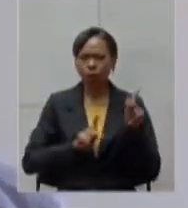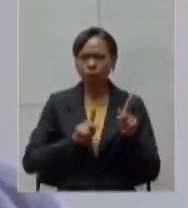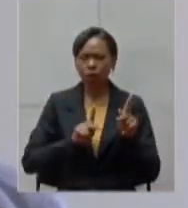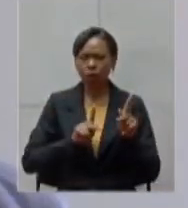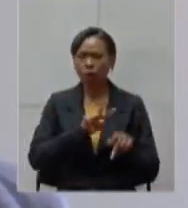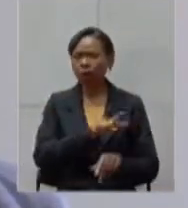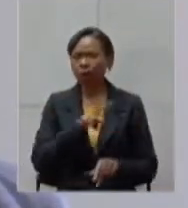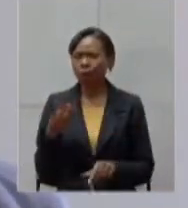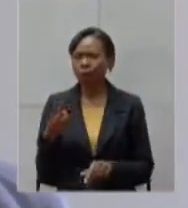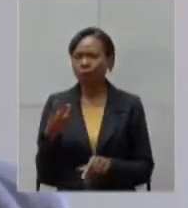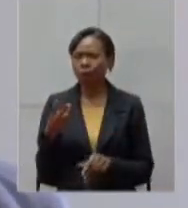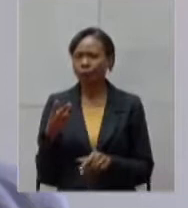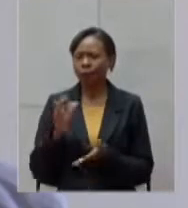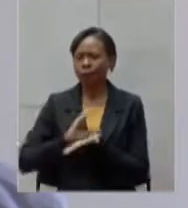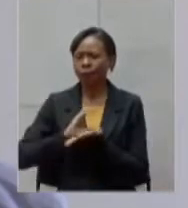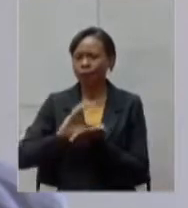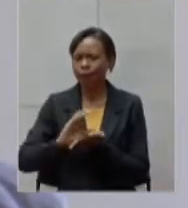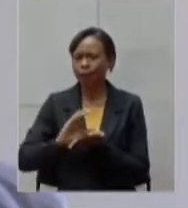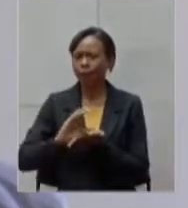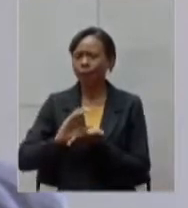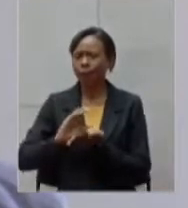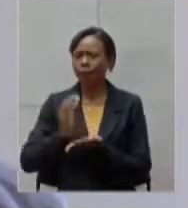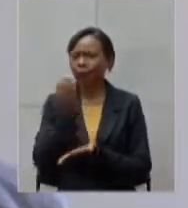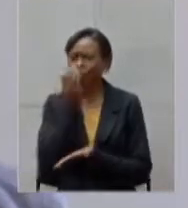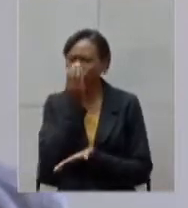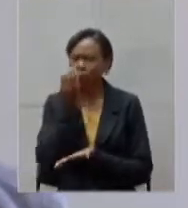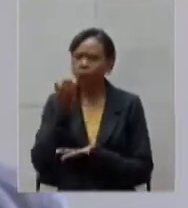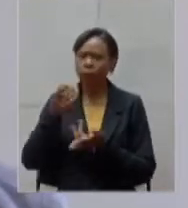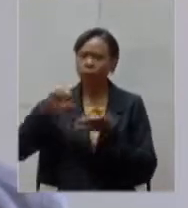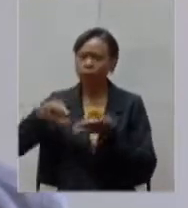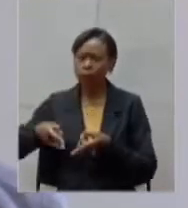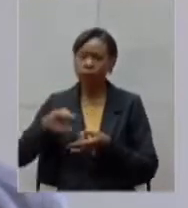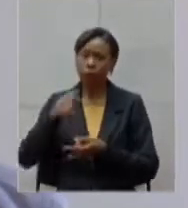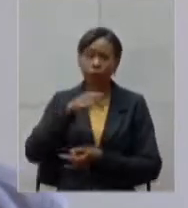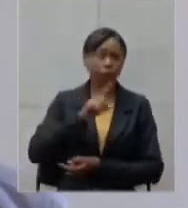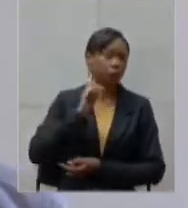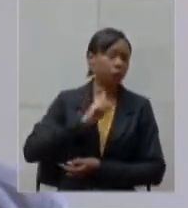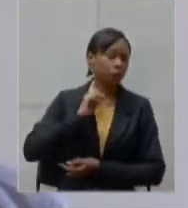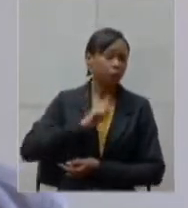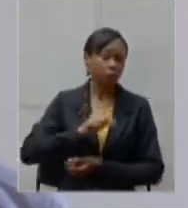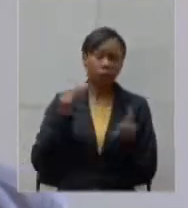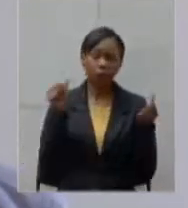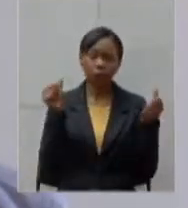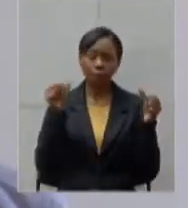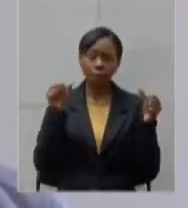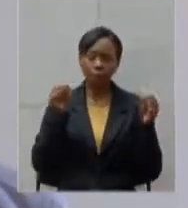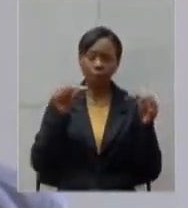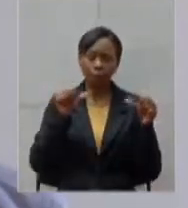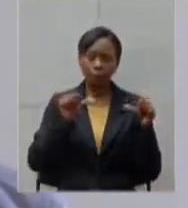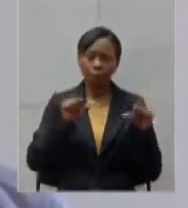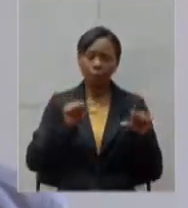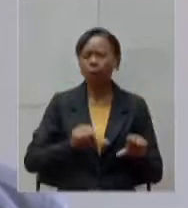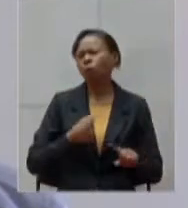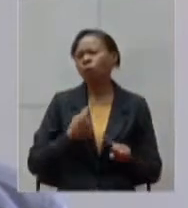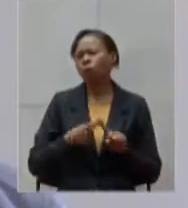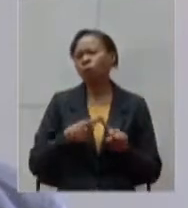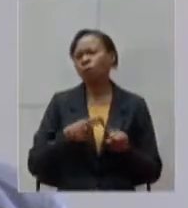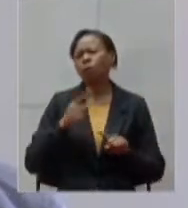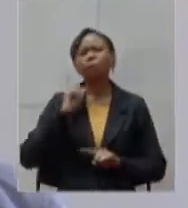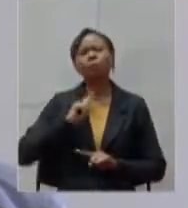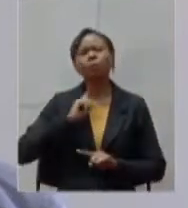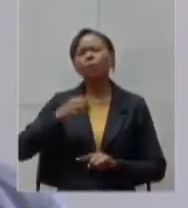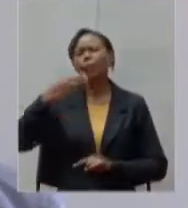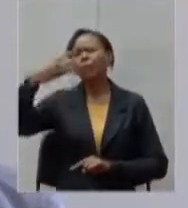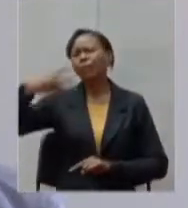a situação de Minas Gerais está cada vez pior porque é porque Minas é o terceiro estado que